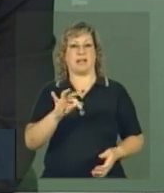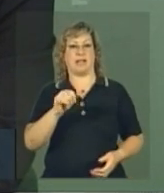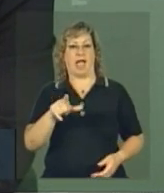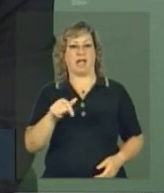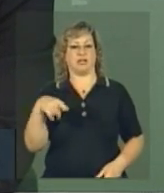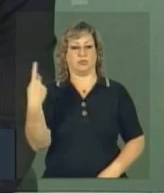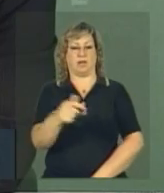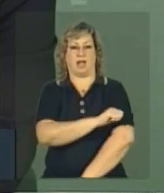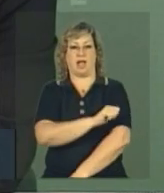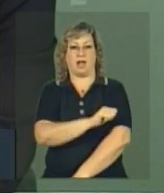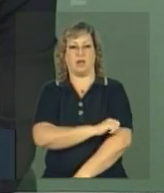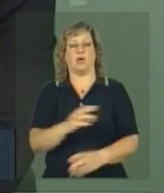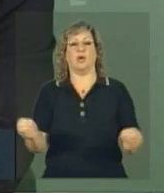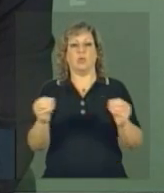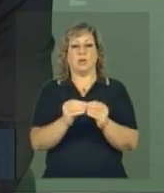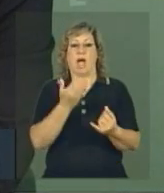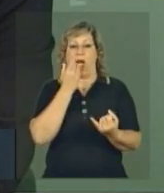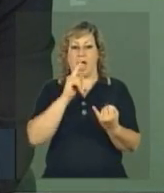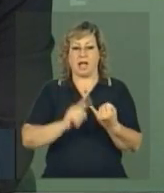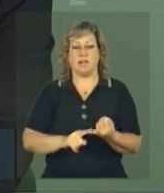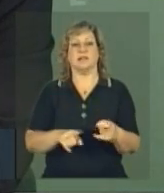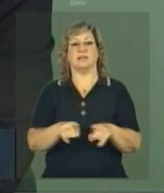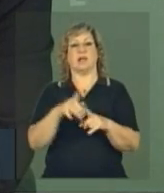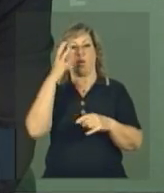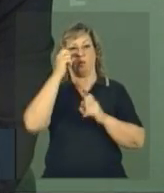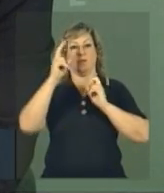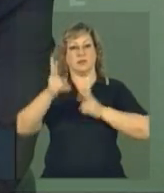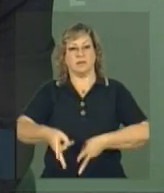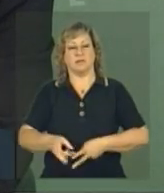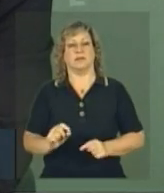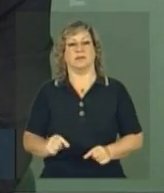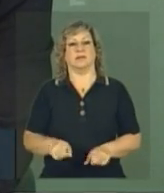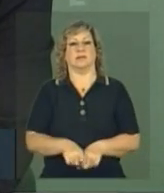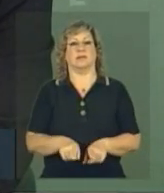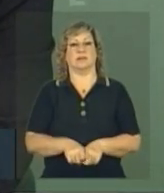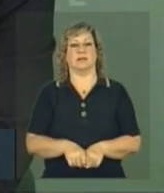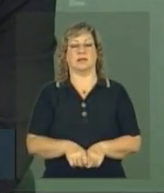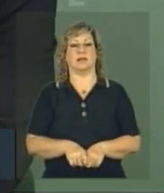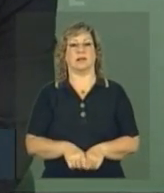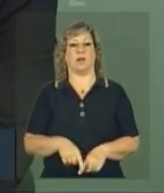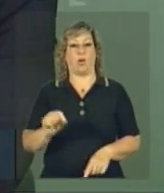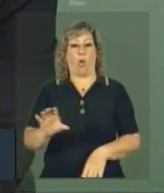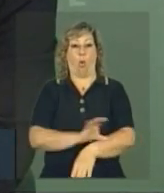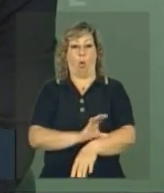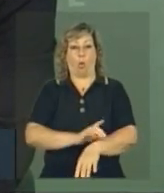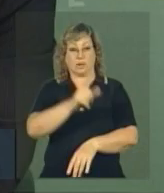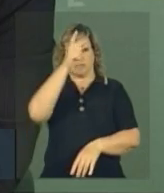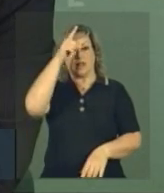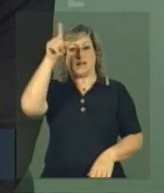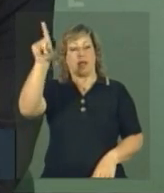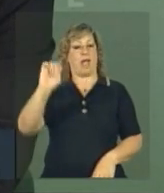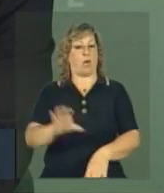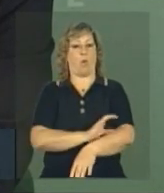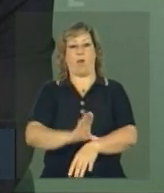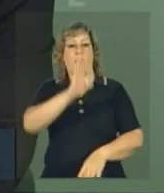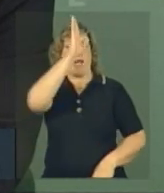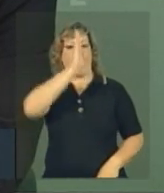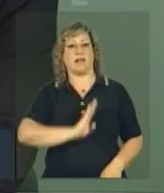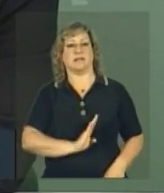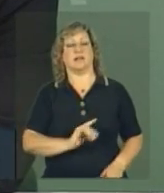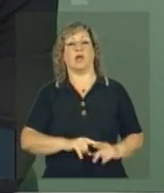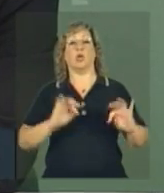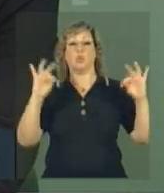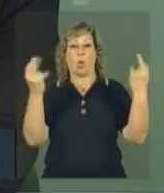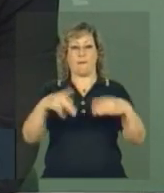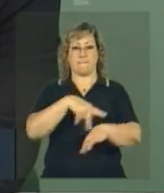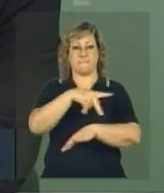alunos, inclui alimentação e estadia. Na Alemanha, o curso de alemão é de graça. Então, todos os